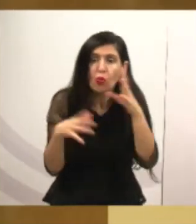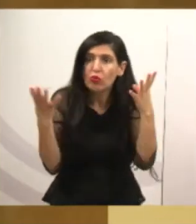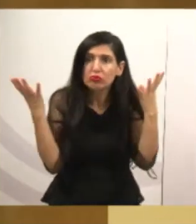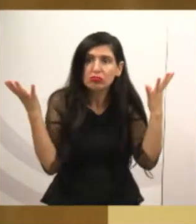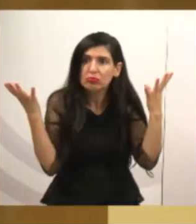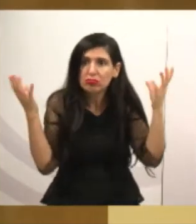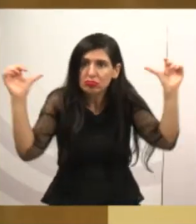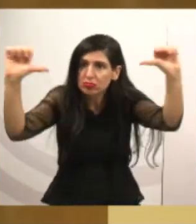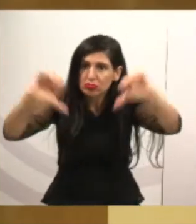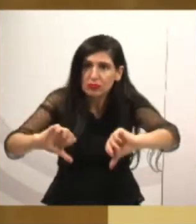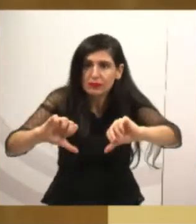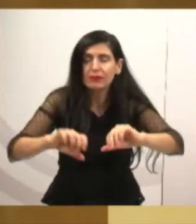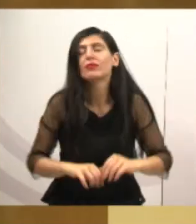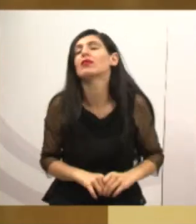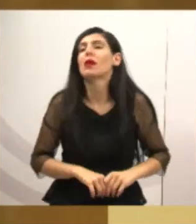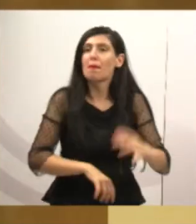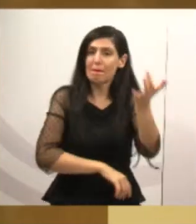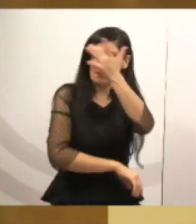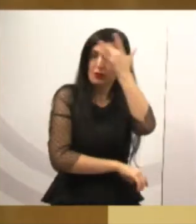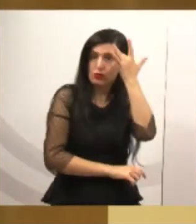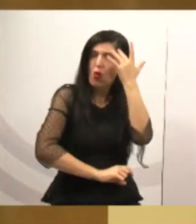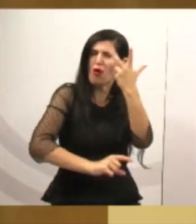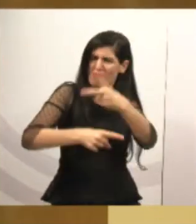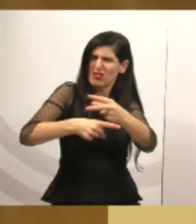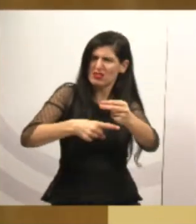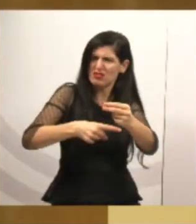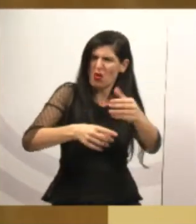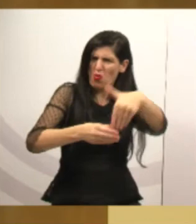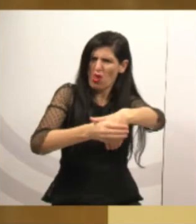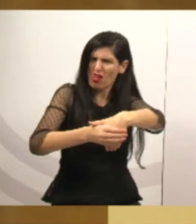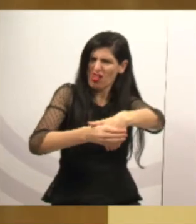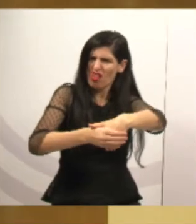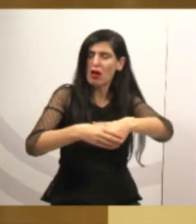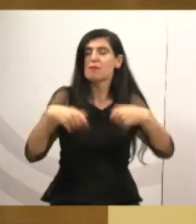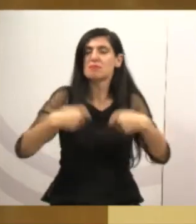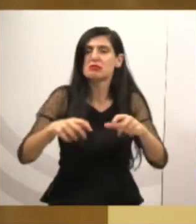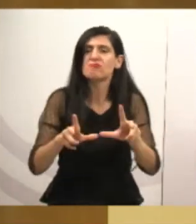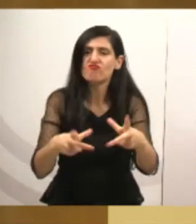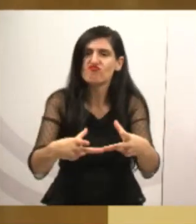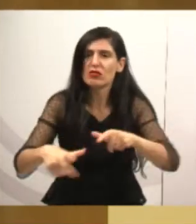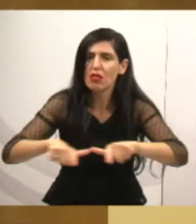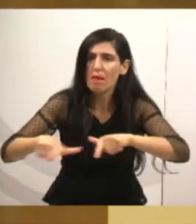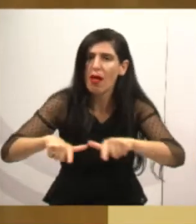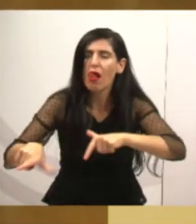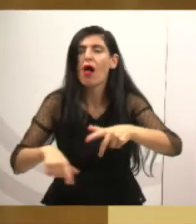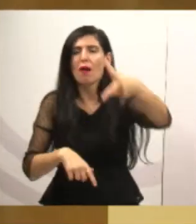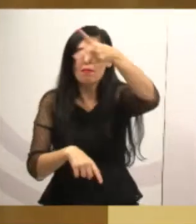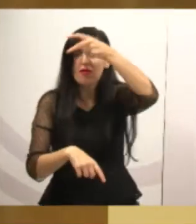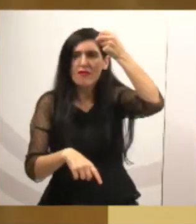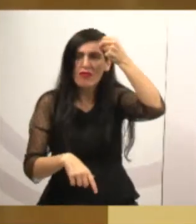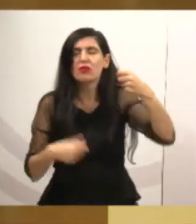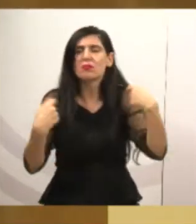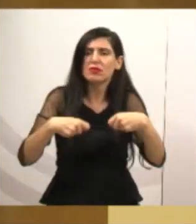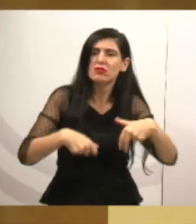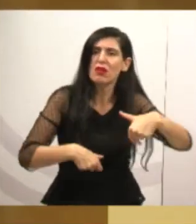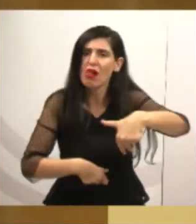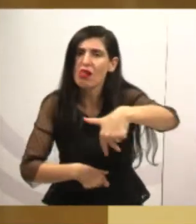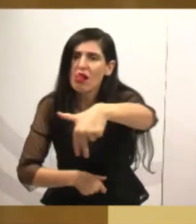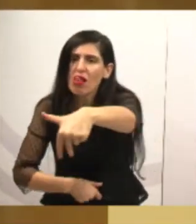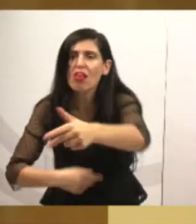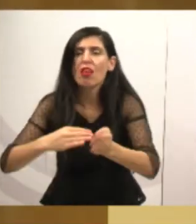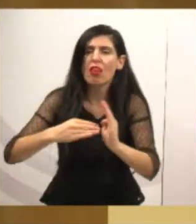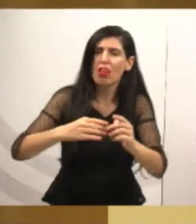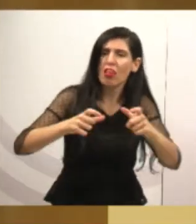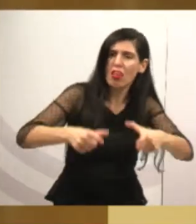vereador, quando é eleito, ele tem que estar na Câmara Municipal, ele tem que trabalhar a favor do povo. O prefeito é a mesma coisa, tem que ir para a rua, tem que ir para o bairro,